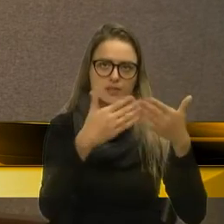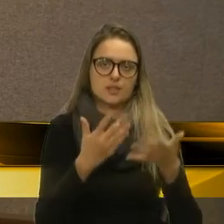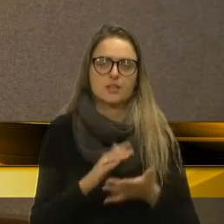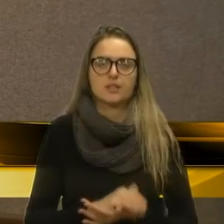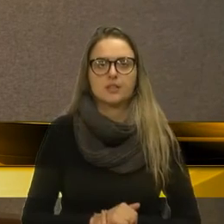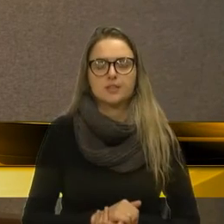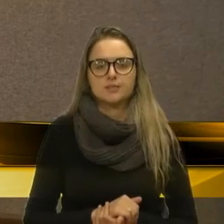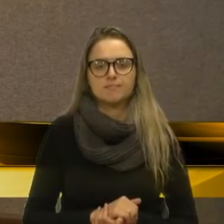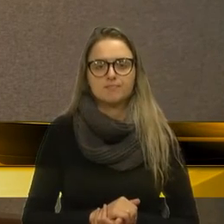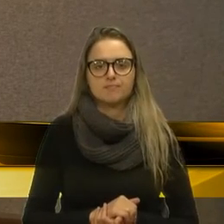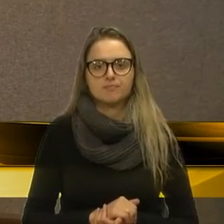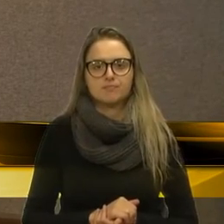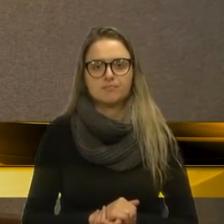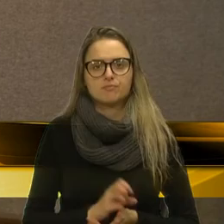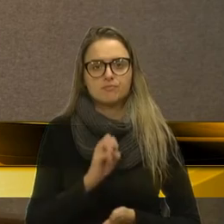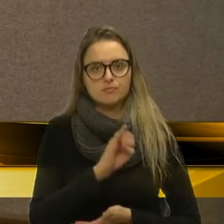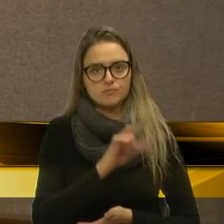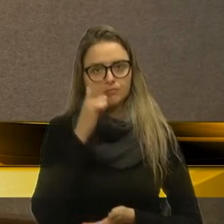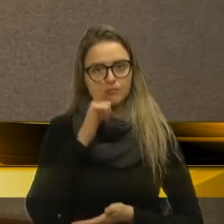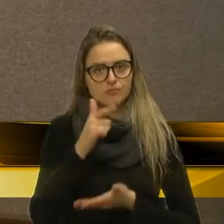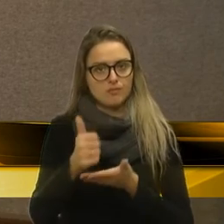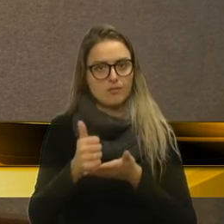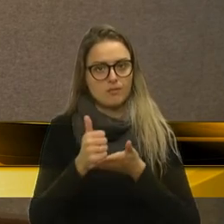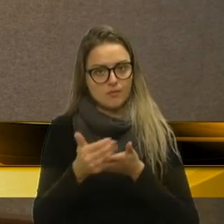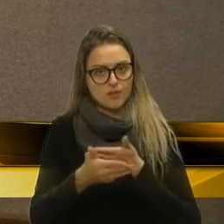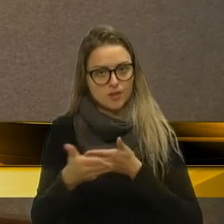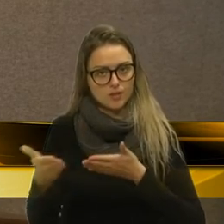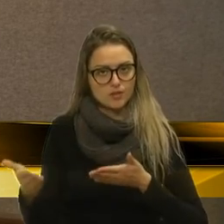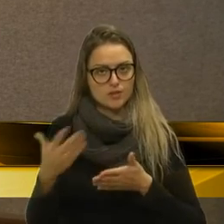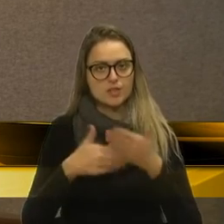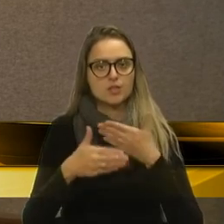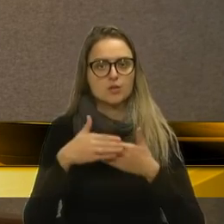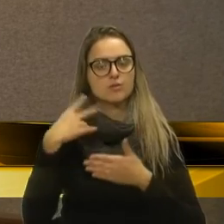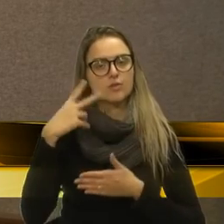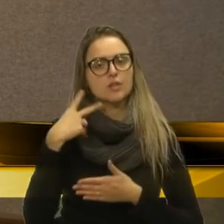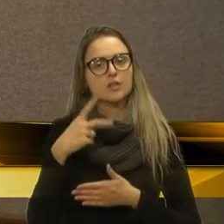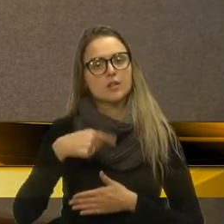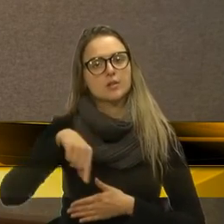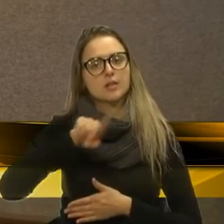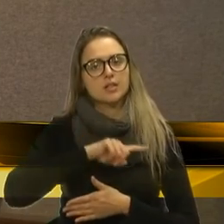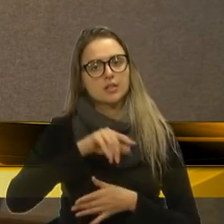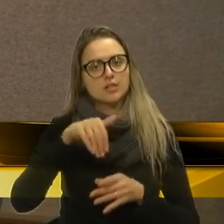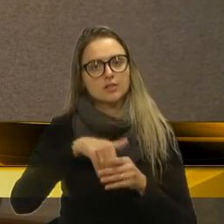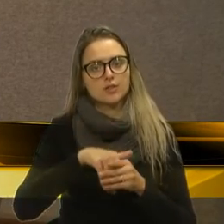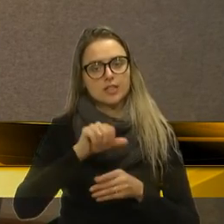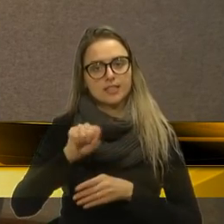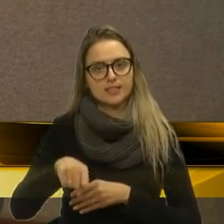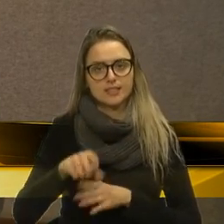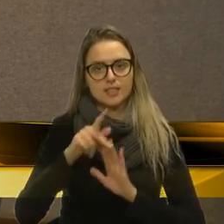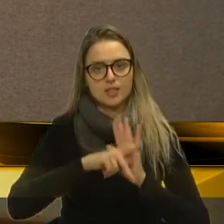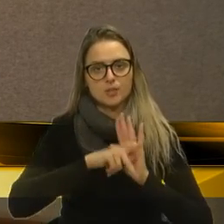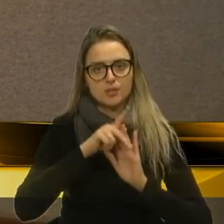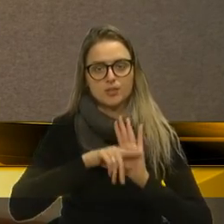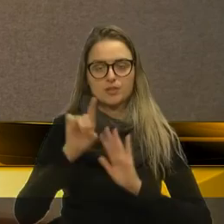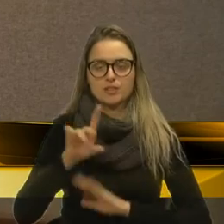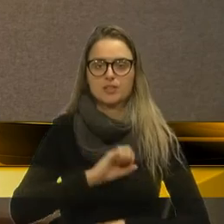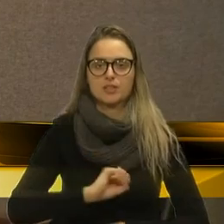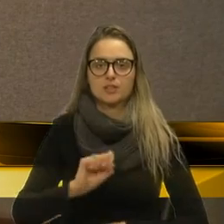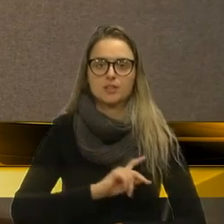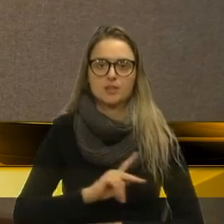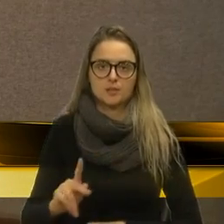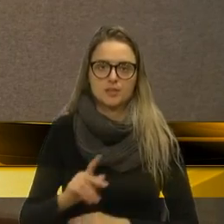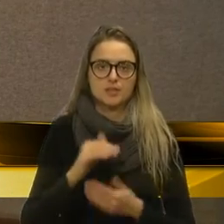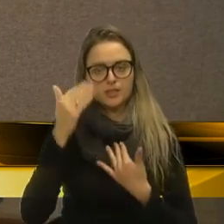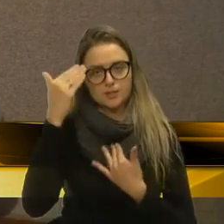se pudermos contar com o apoio da casa, dos vereadores, para que a gente vote favorável a esse projeto. É isso, senhor presidente.